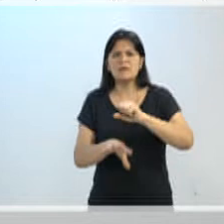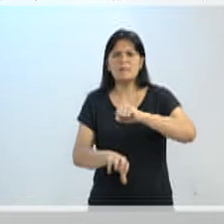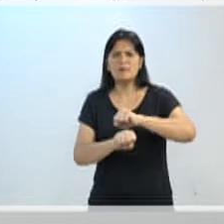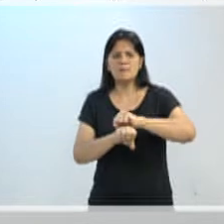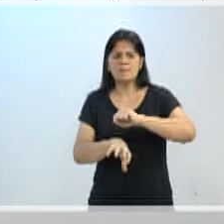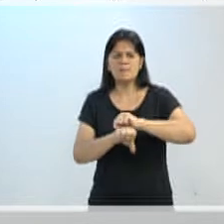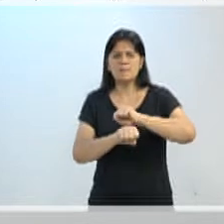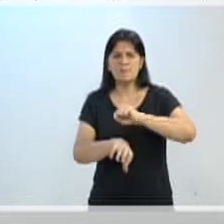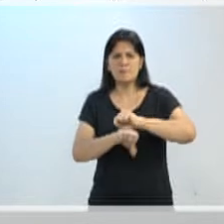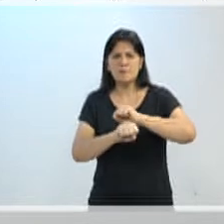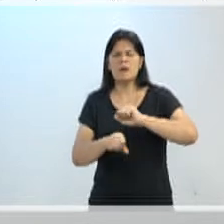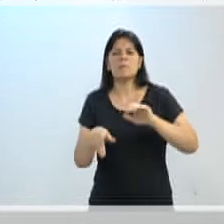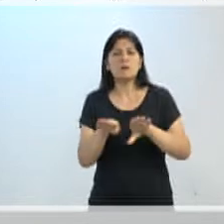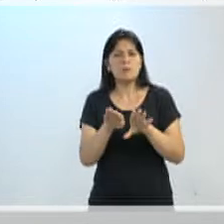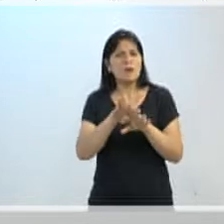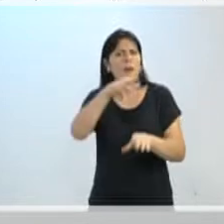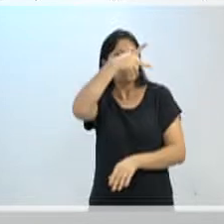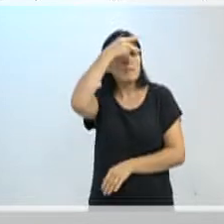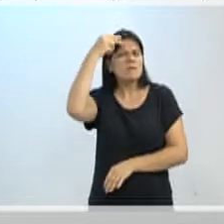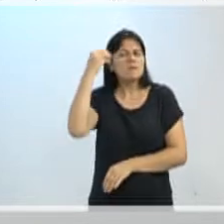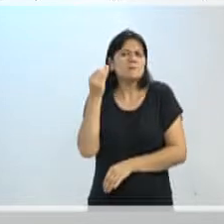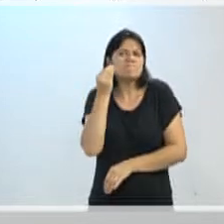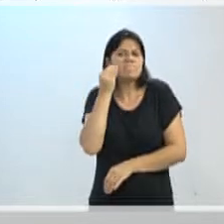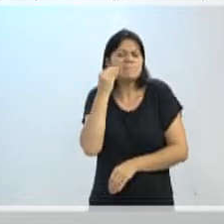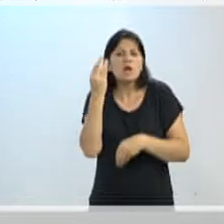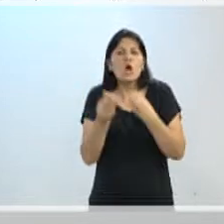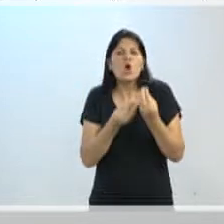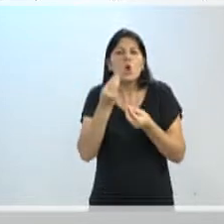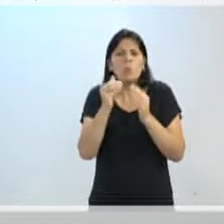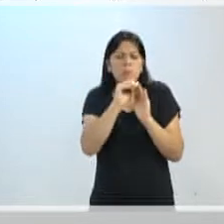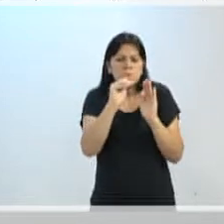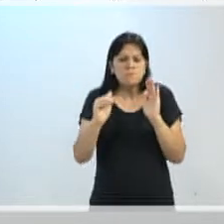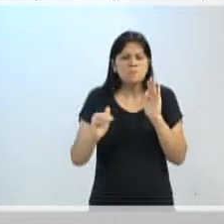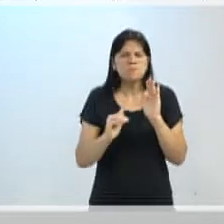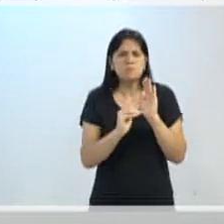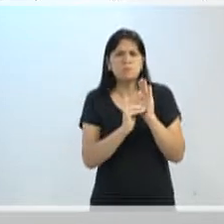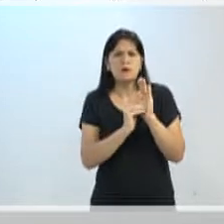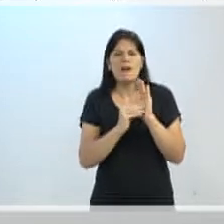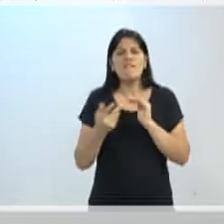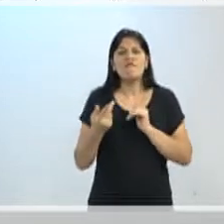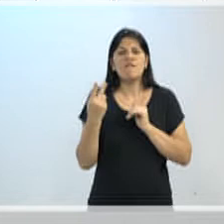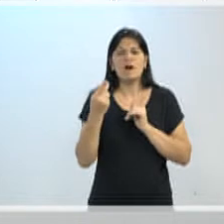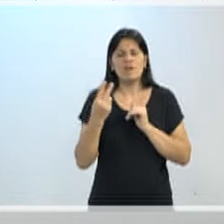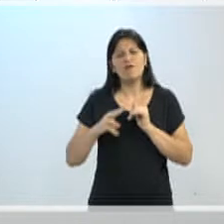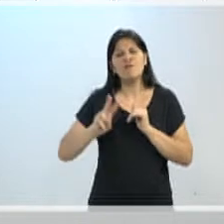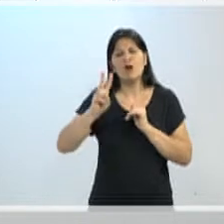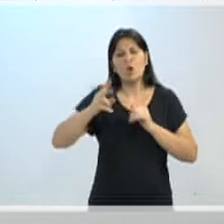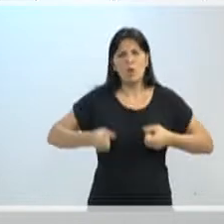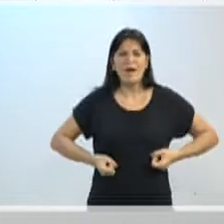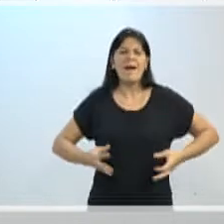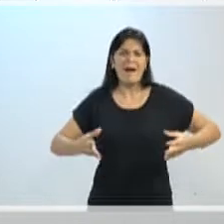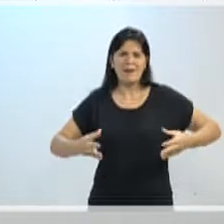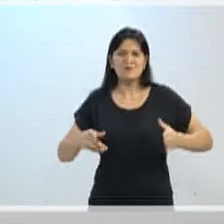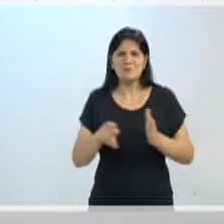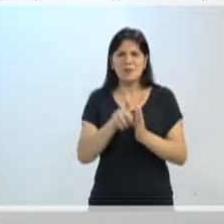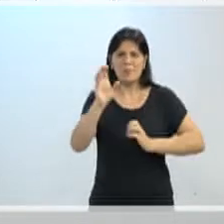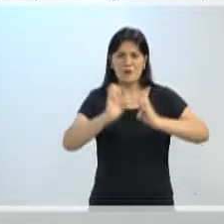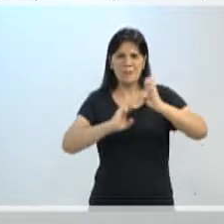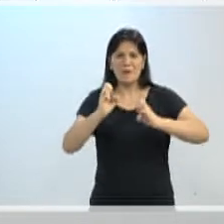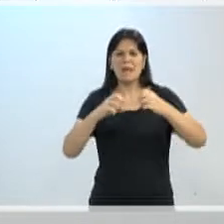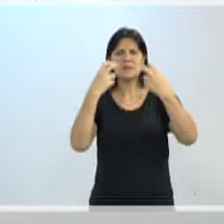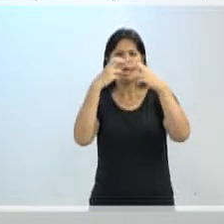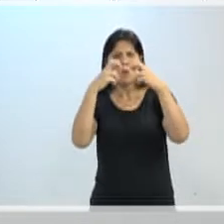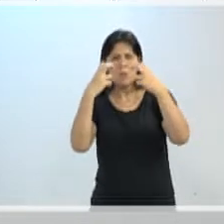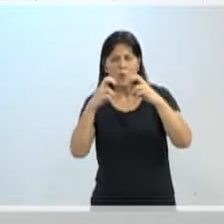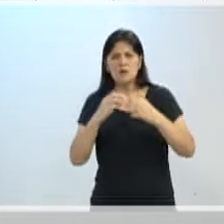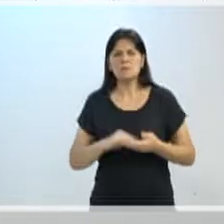prefeitura, para tentar reduzir o custo desse serviço da concessão. Mas tem outro pormenor que a gente tem que anotar e que